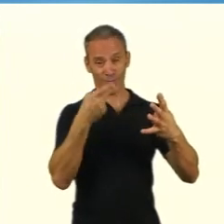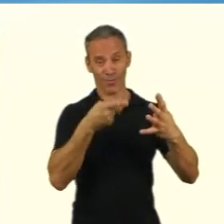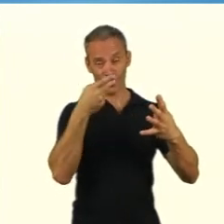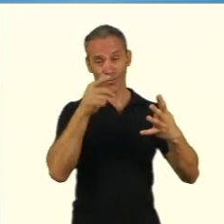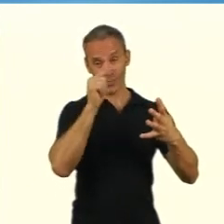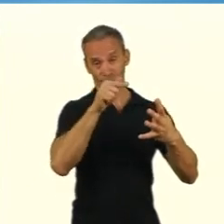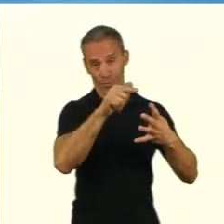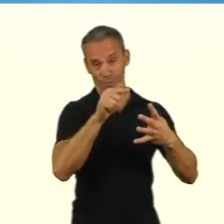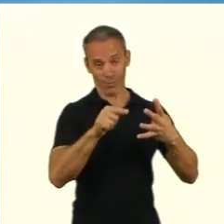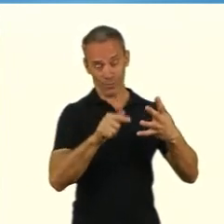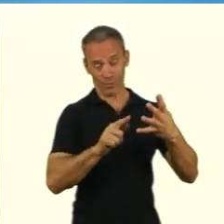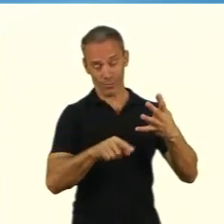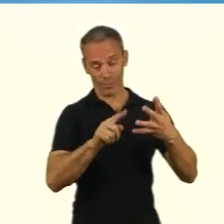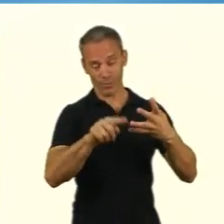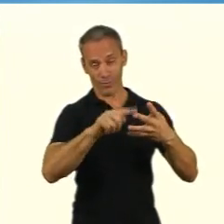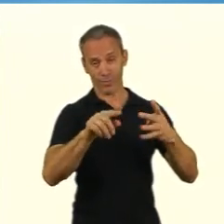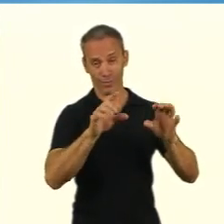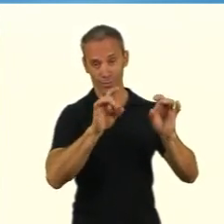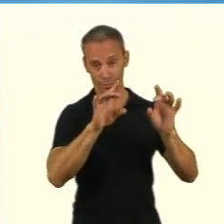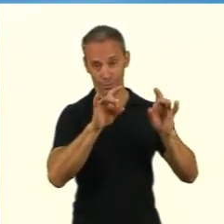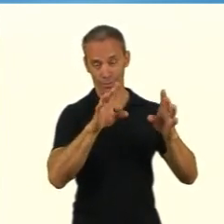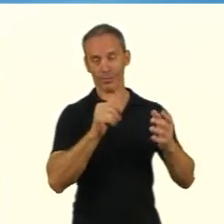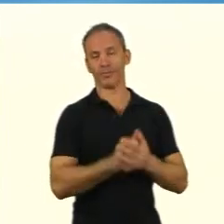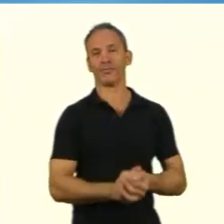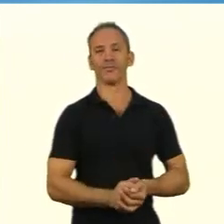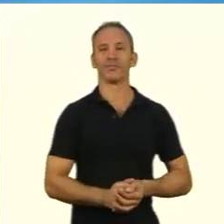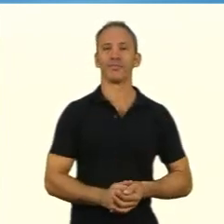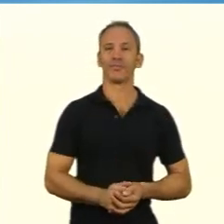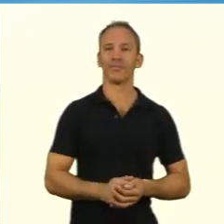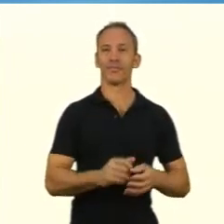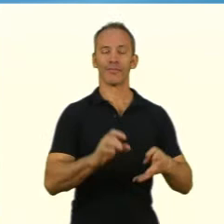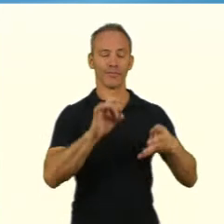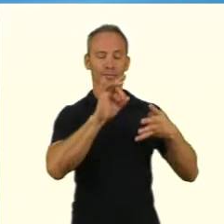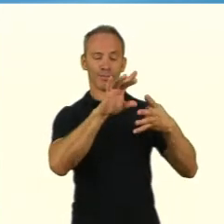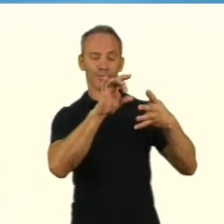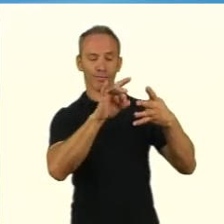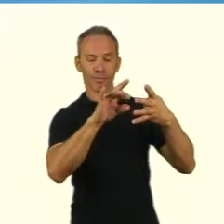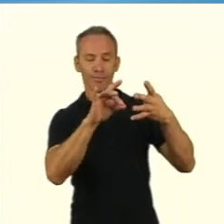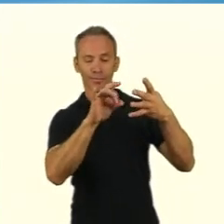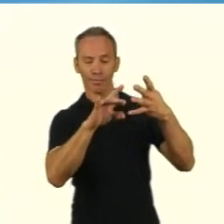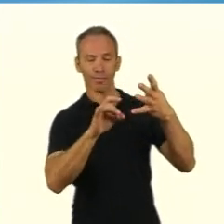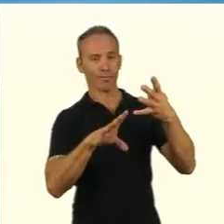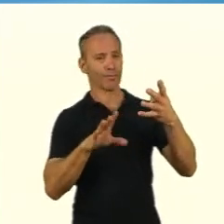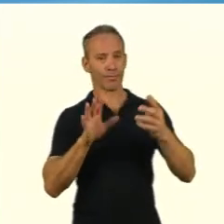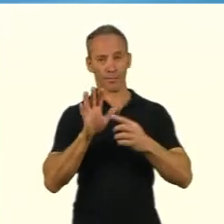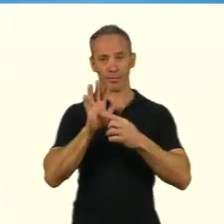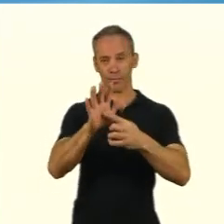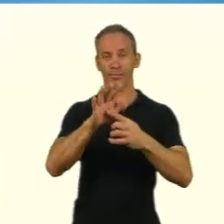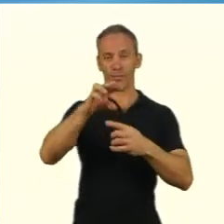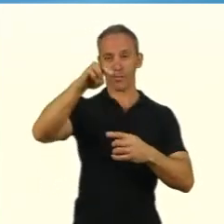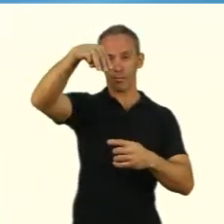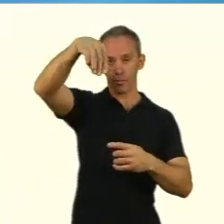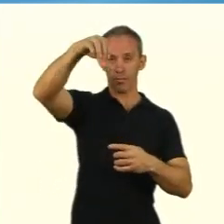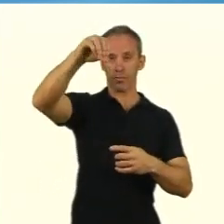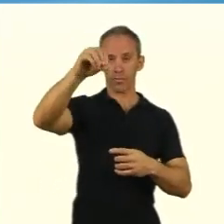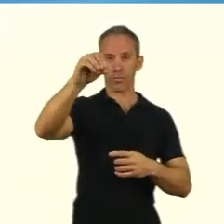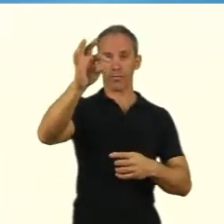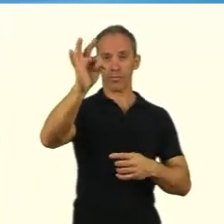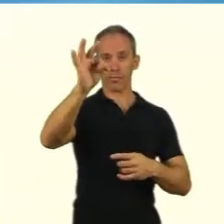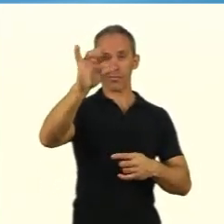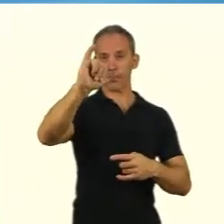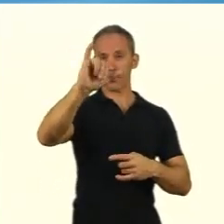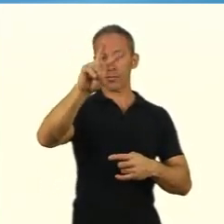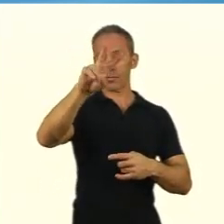sistematizar as informações coletadas e aí por diante. Mas você tem o primeiro momento de equacionamento do problema.